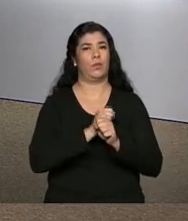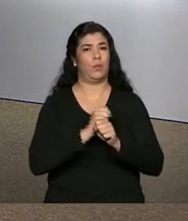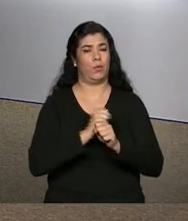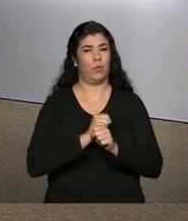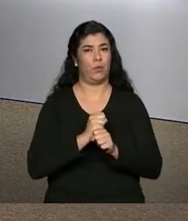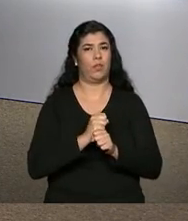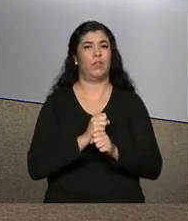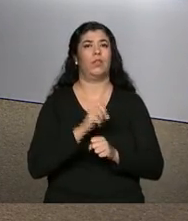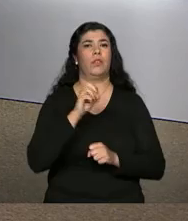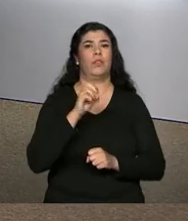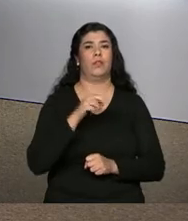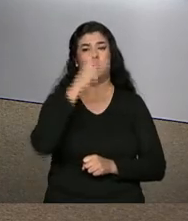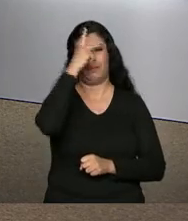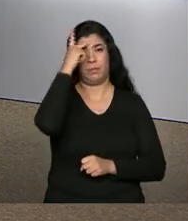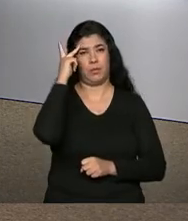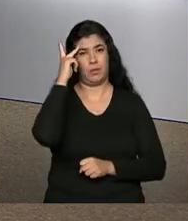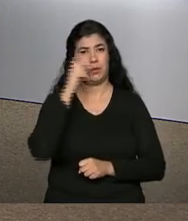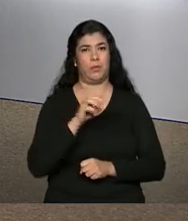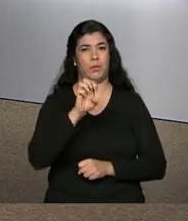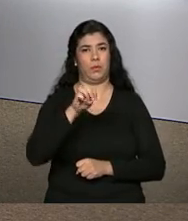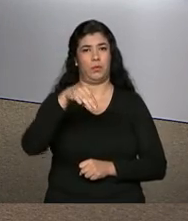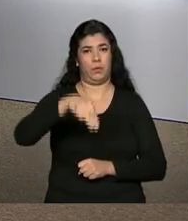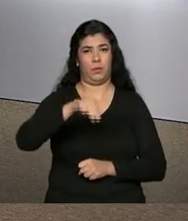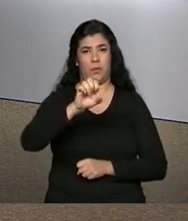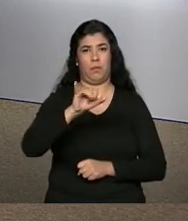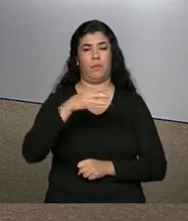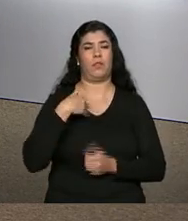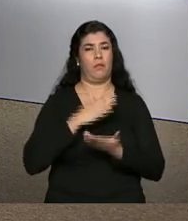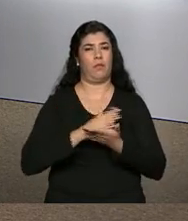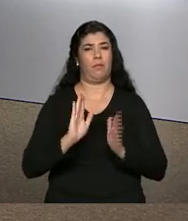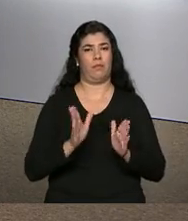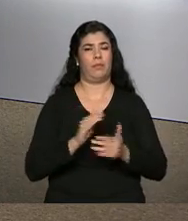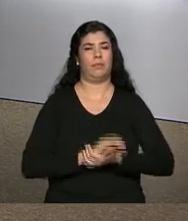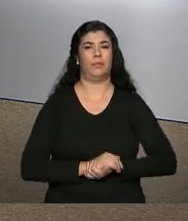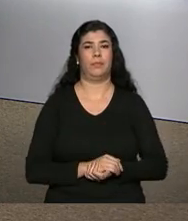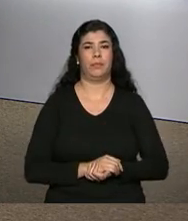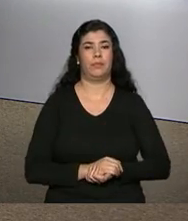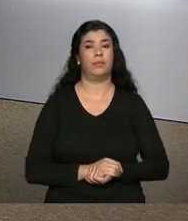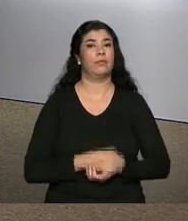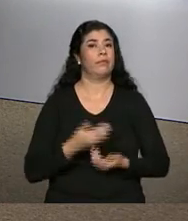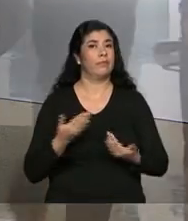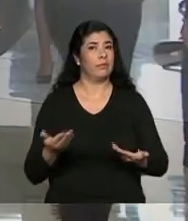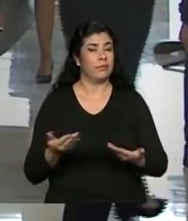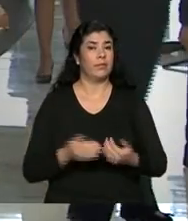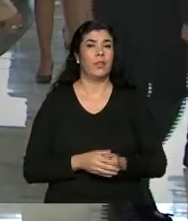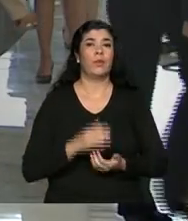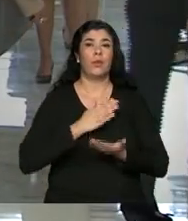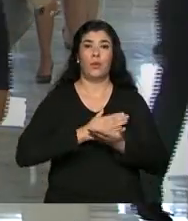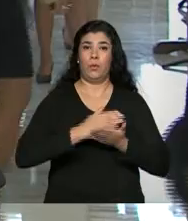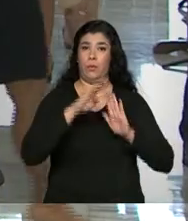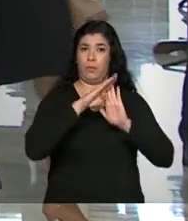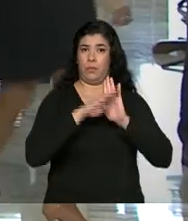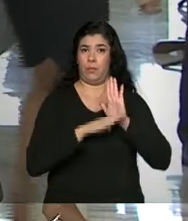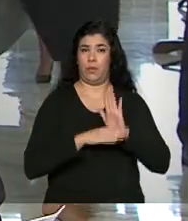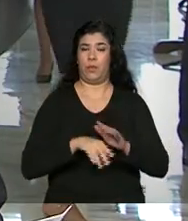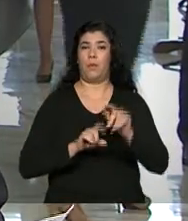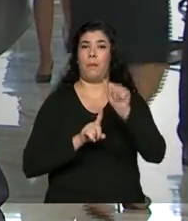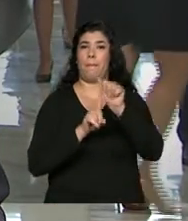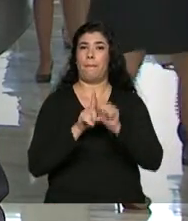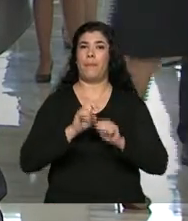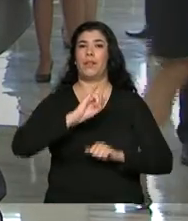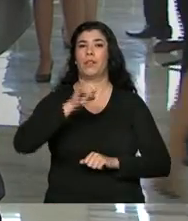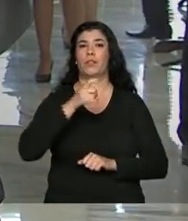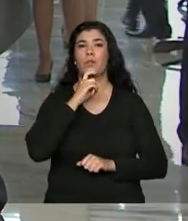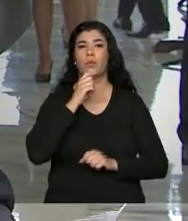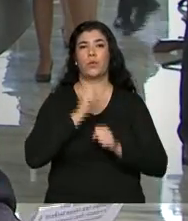microempreendedorismo individual começa lá no Palácio. Luana. Daniela, olha só. Quando o MEI começou a funcionar, em julho de